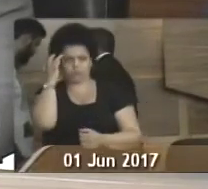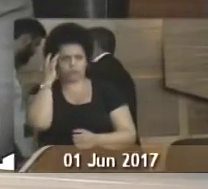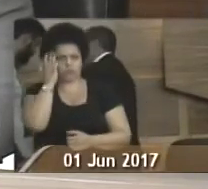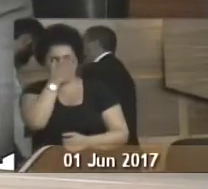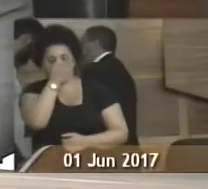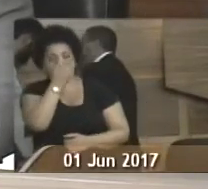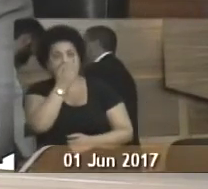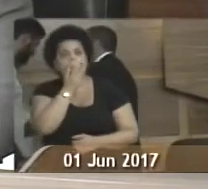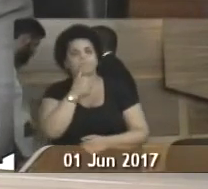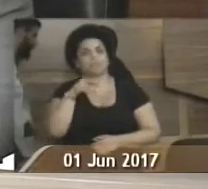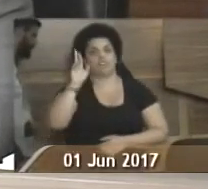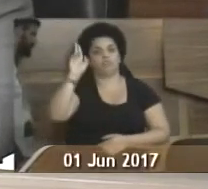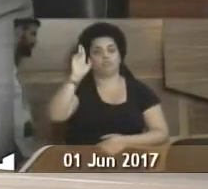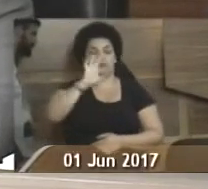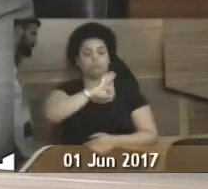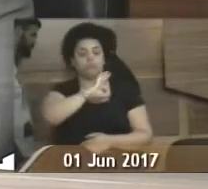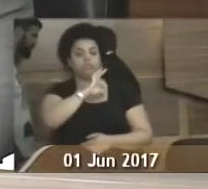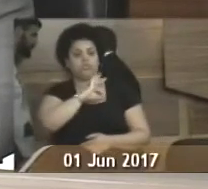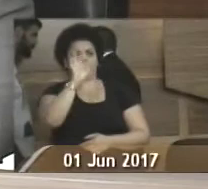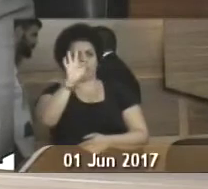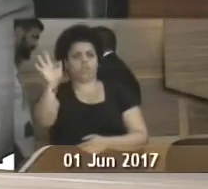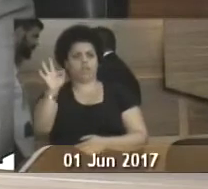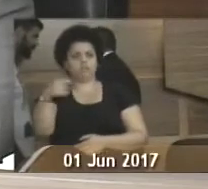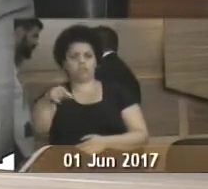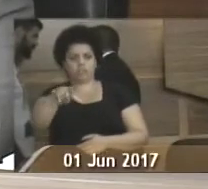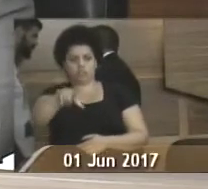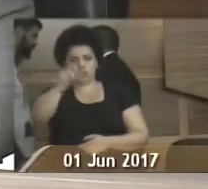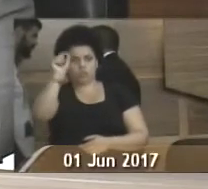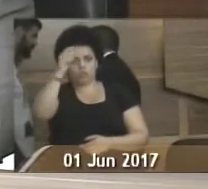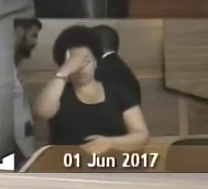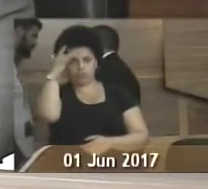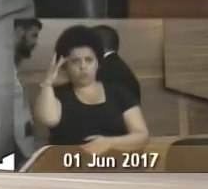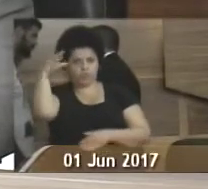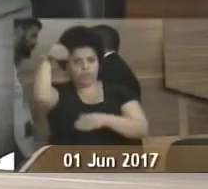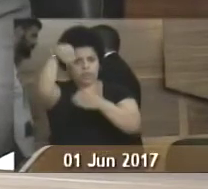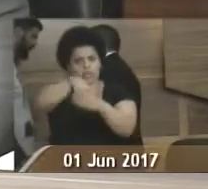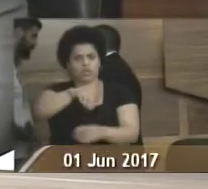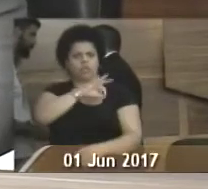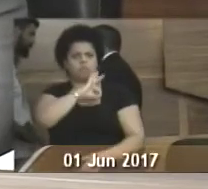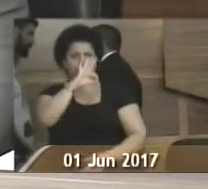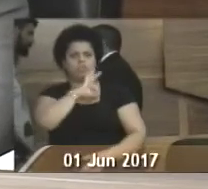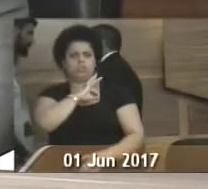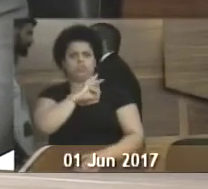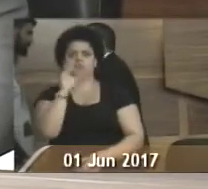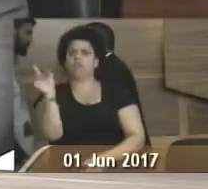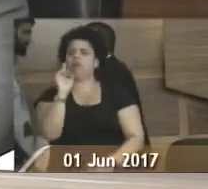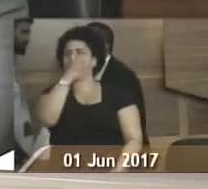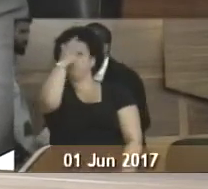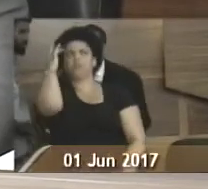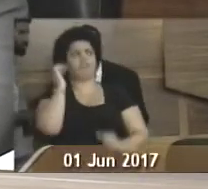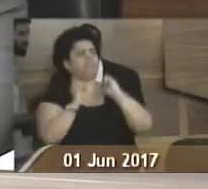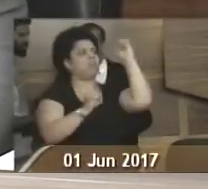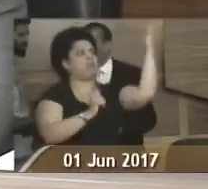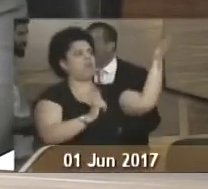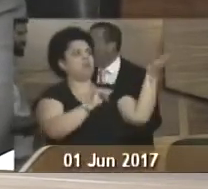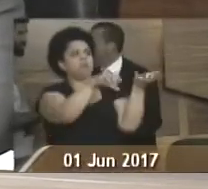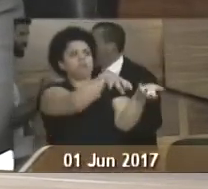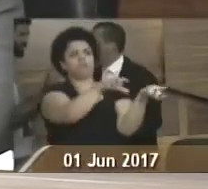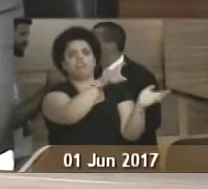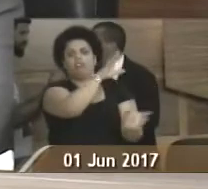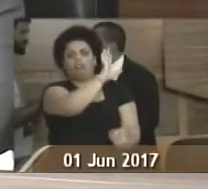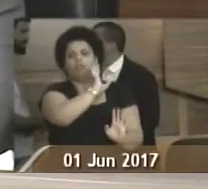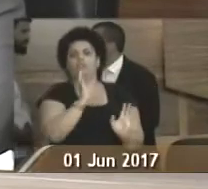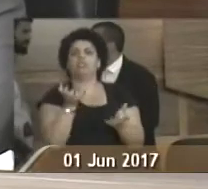A pessoa responsável pela Polícia Federal tem que ser escolhida por membros da Polícia Federal, não por membros daquele que